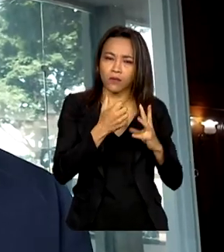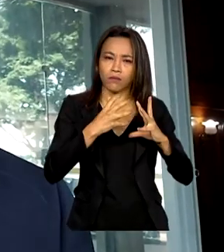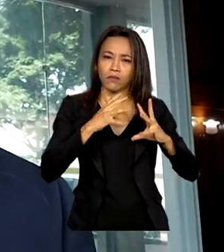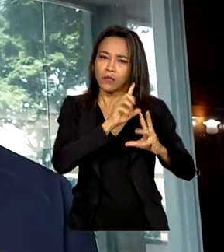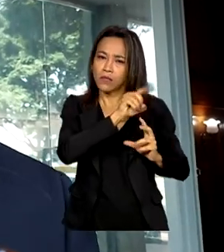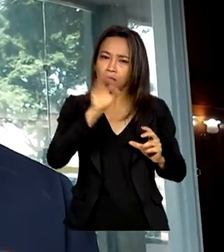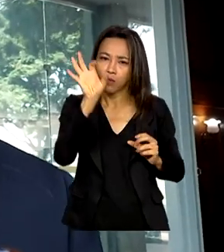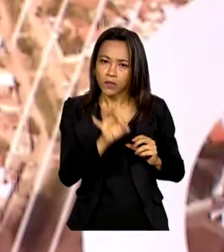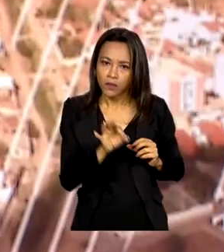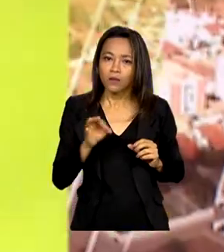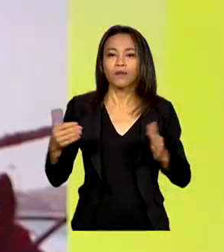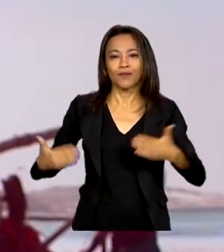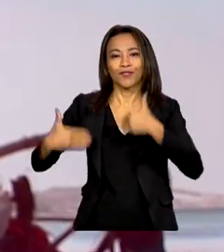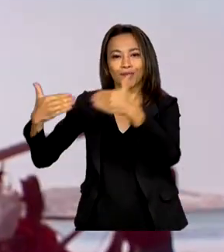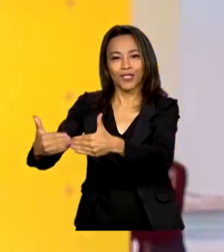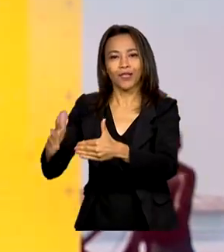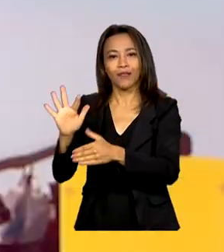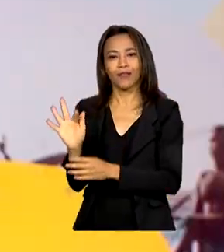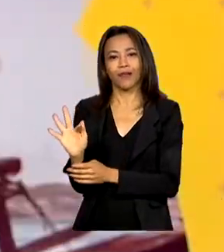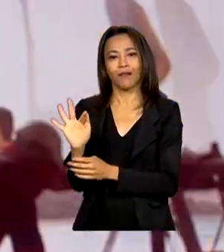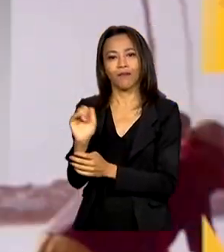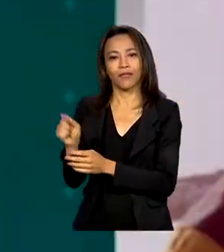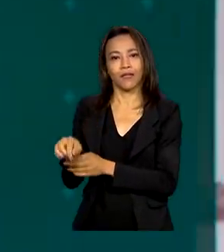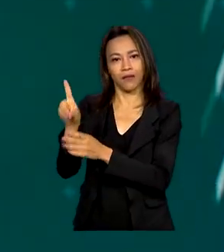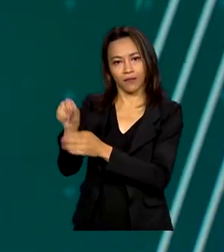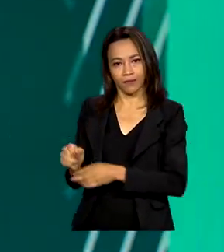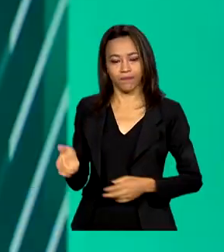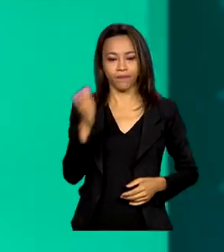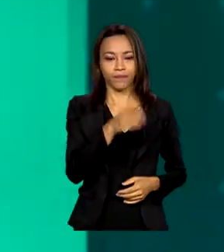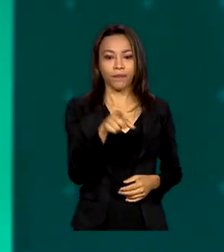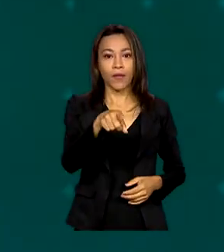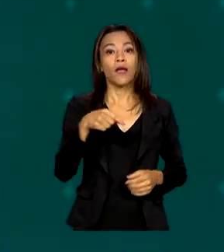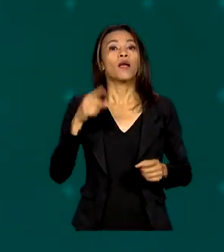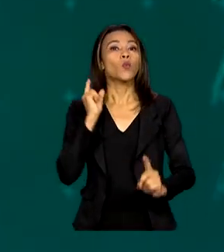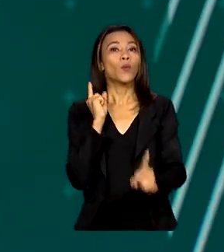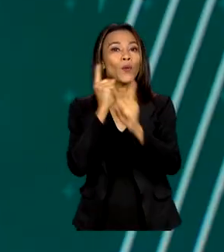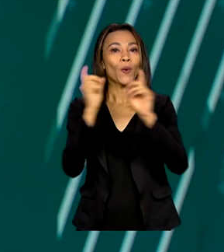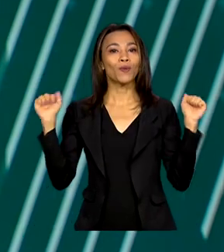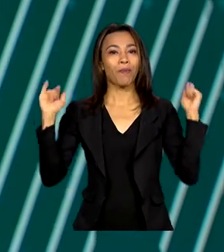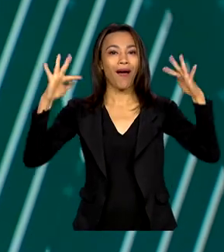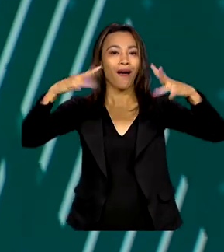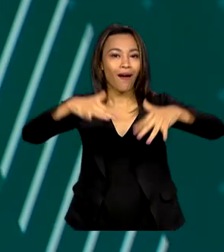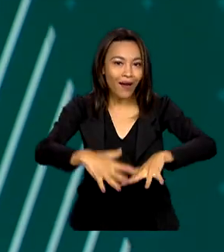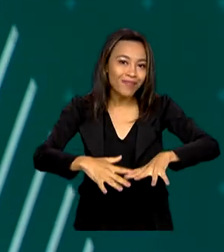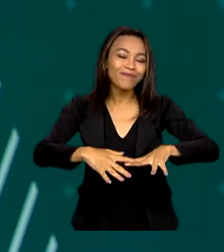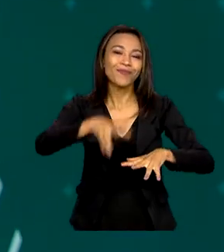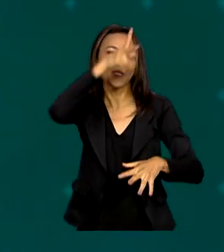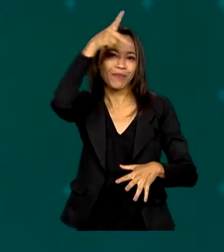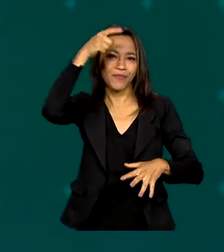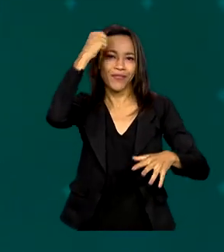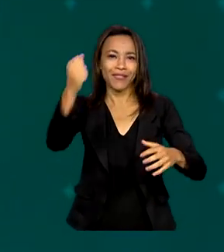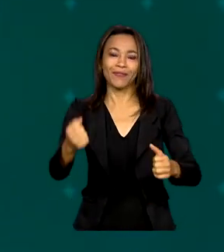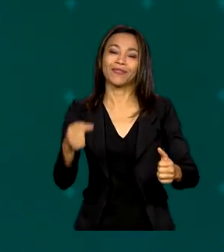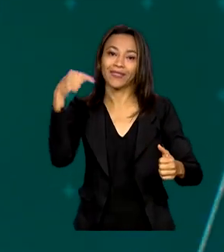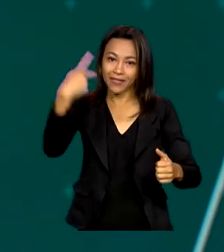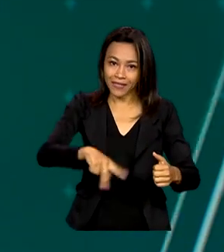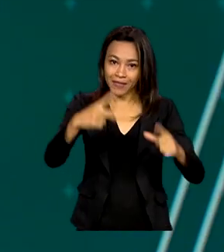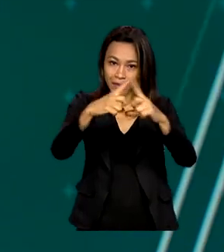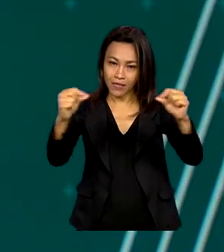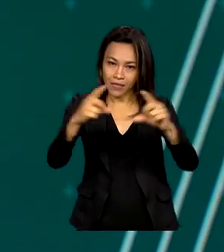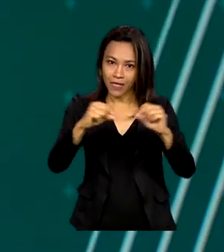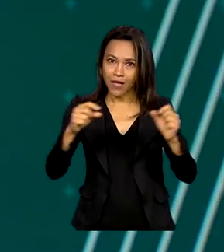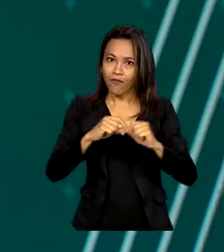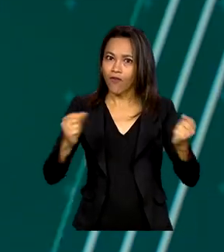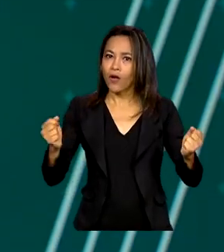Ministério da Fazenda. E na marcha em defesa dos municípios, que termina amanhã aqui em Brasília, o tema que mobilizou o